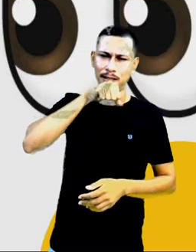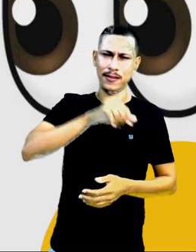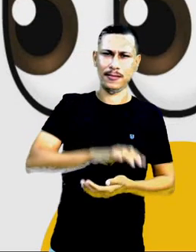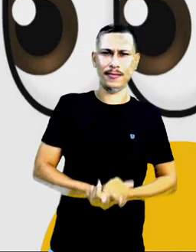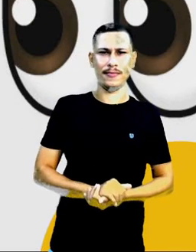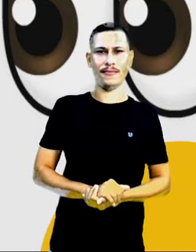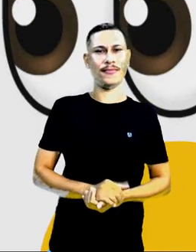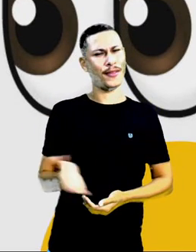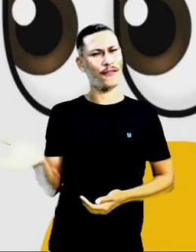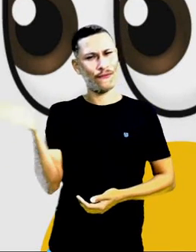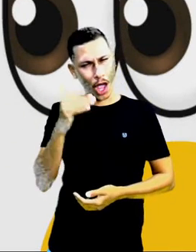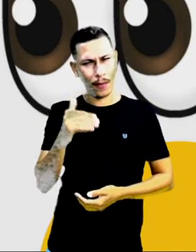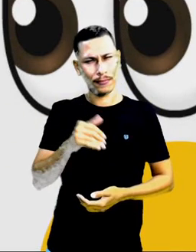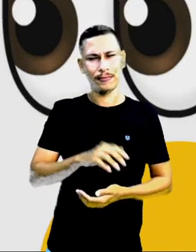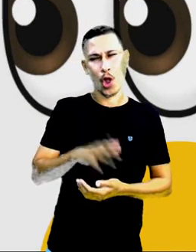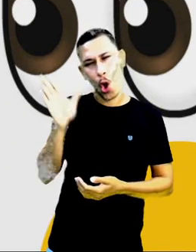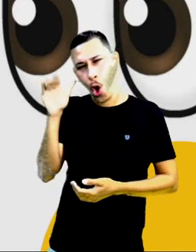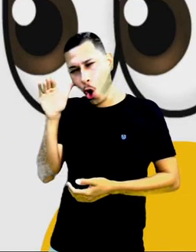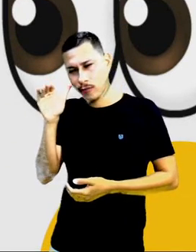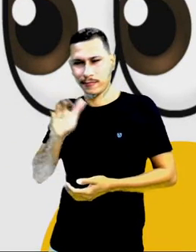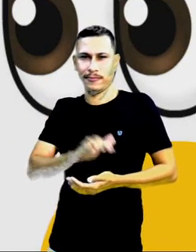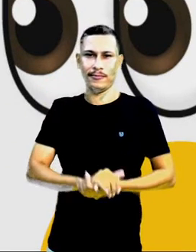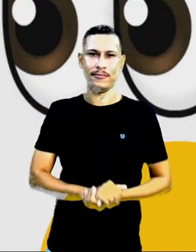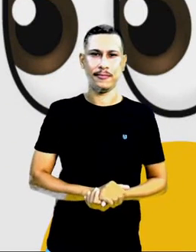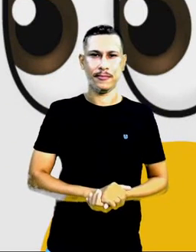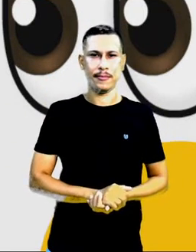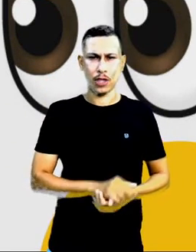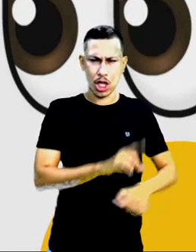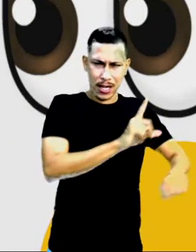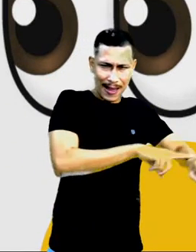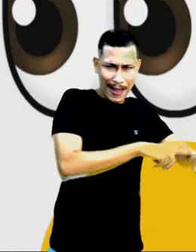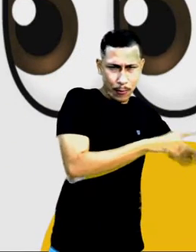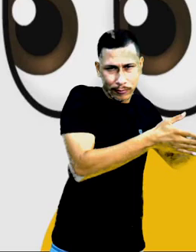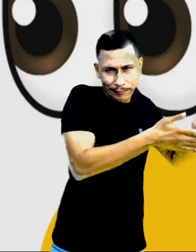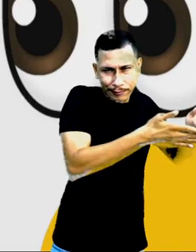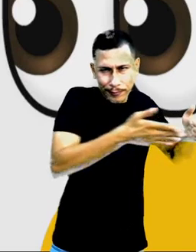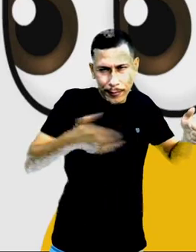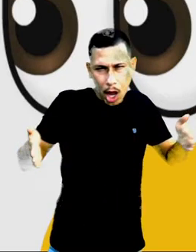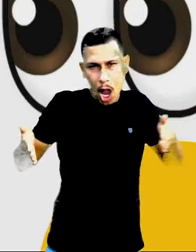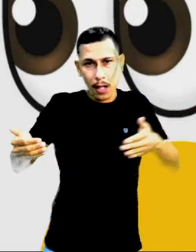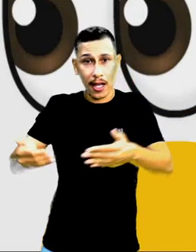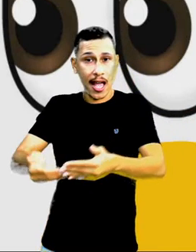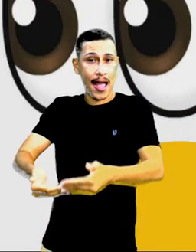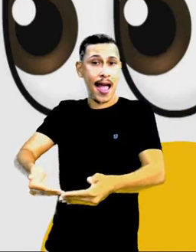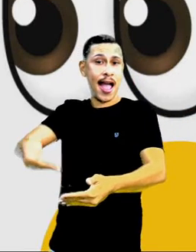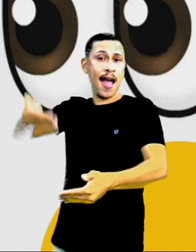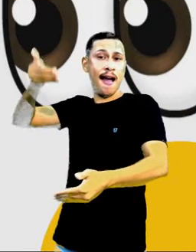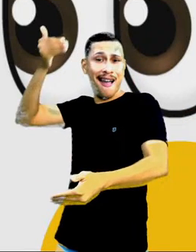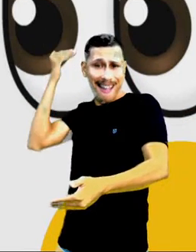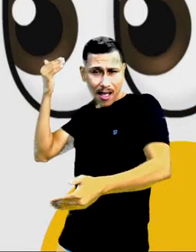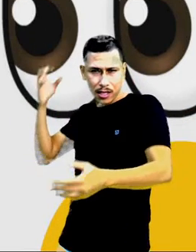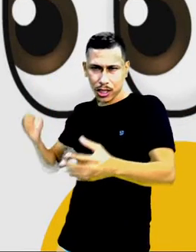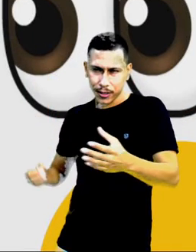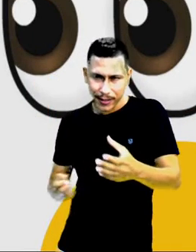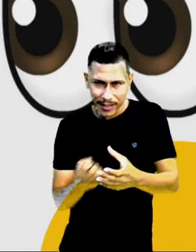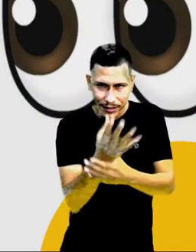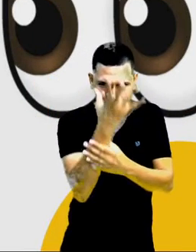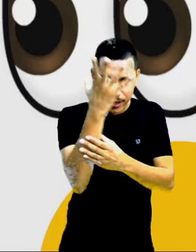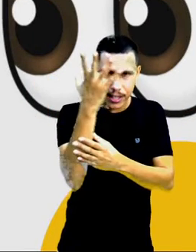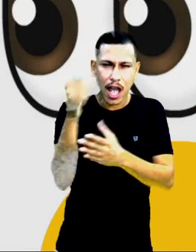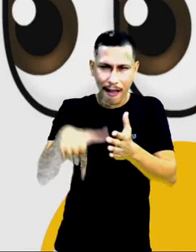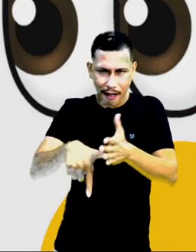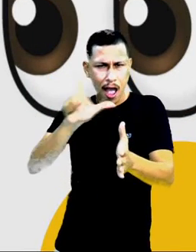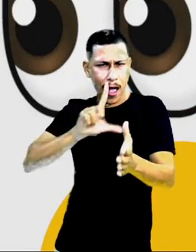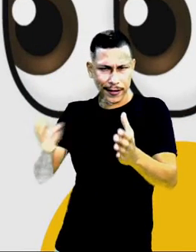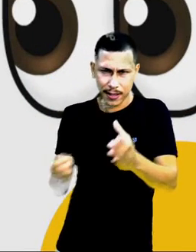Então vamos ver algumas curiosidades. Durante muito tempo, sobretudo antes da invenção da escrita, há mais de